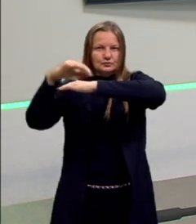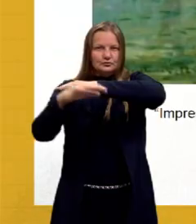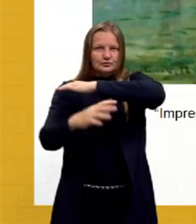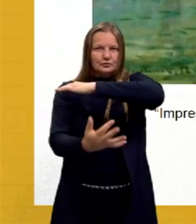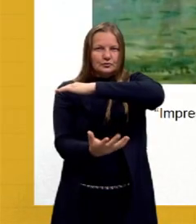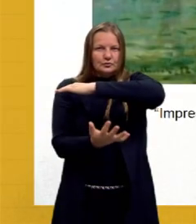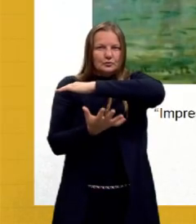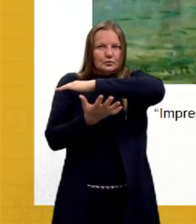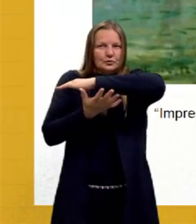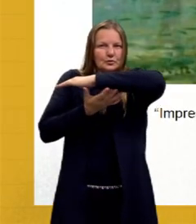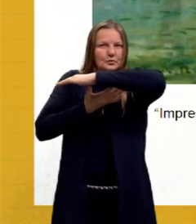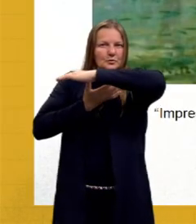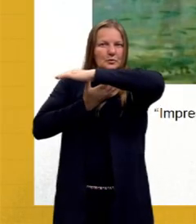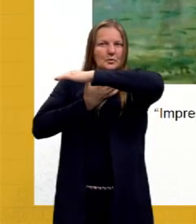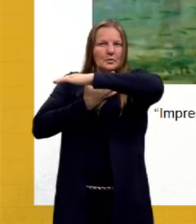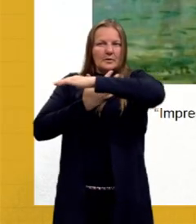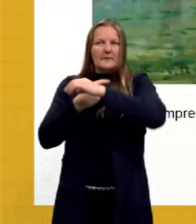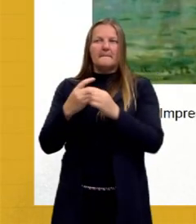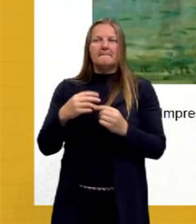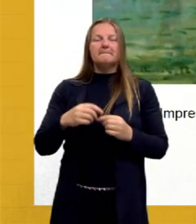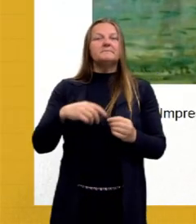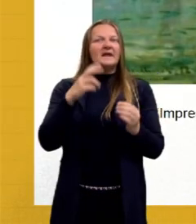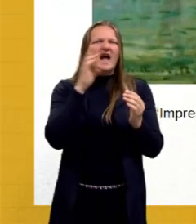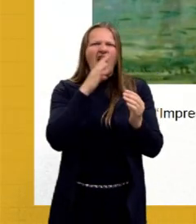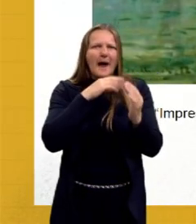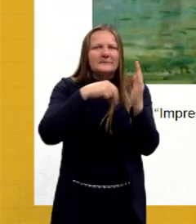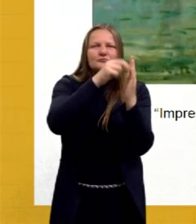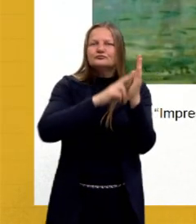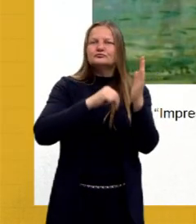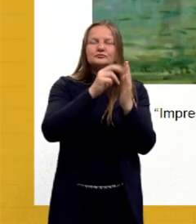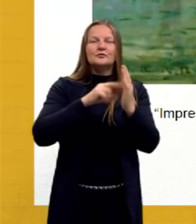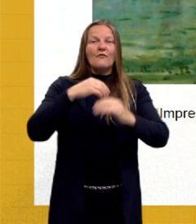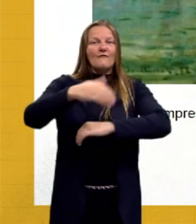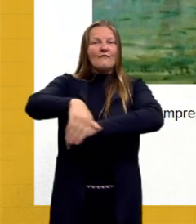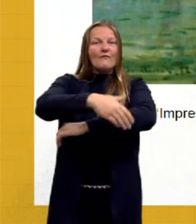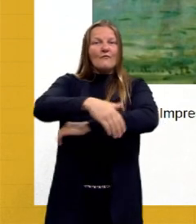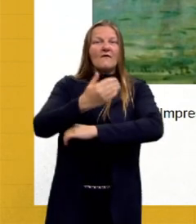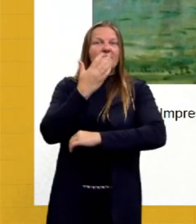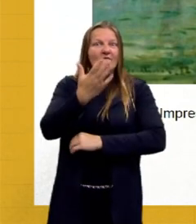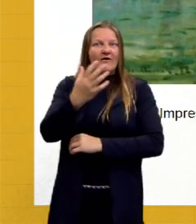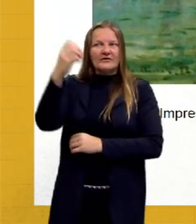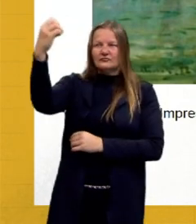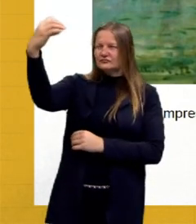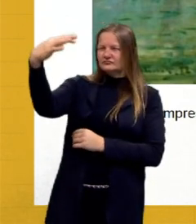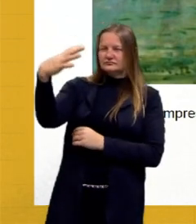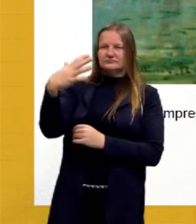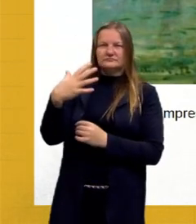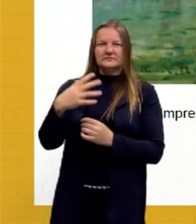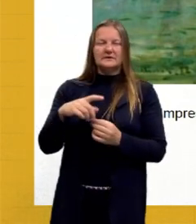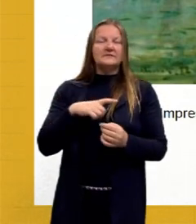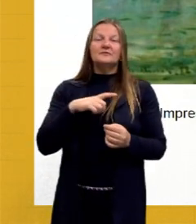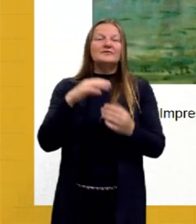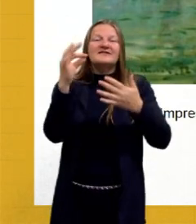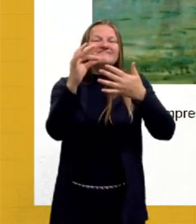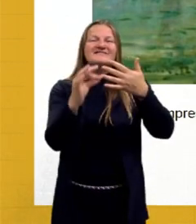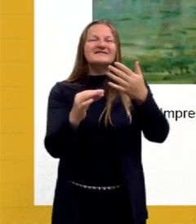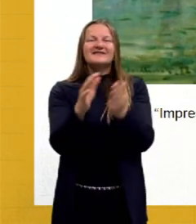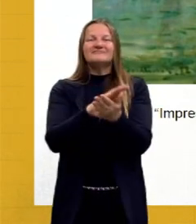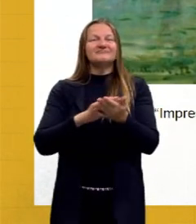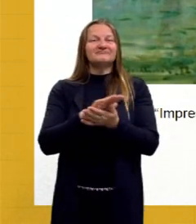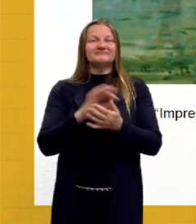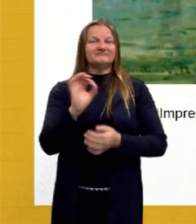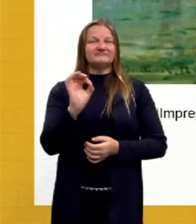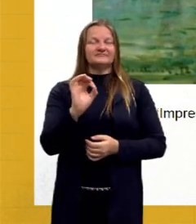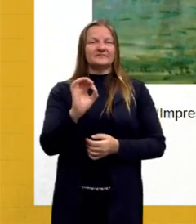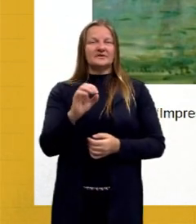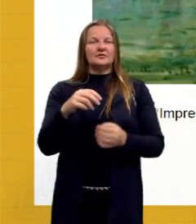era uma pintura que acontecia de maneira muito rápida, porque era na rua observando a luz, ela não se prende a detalhes. Ela é